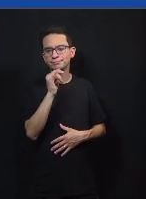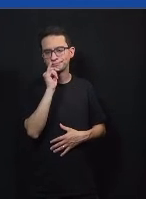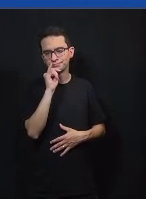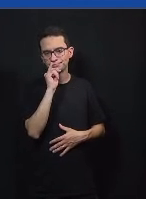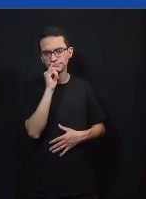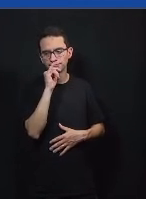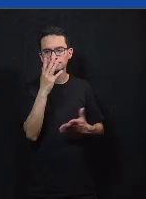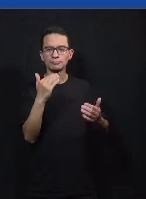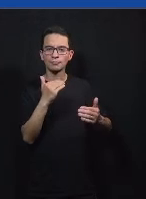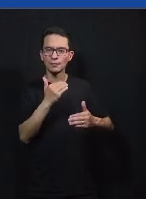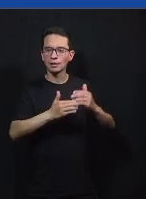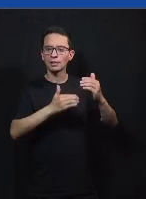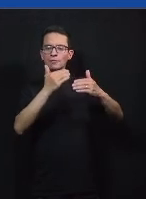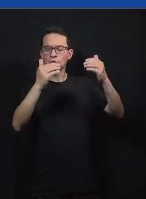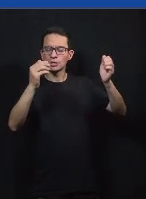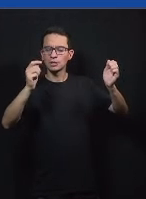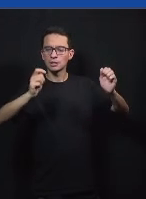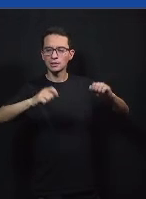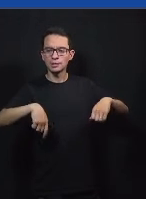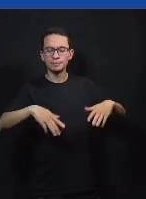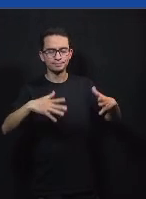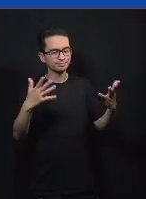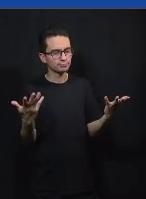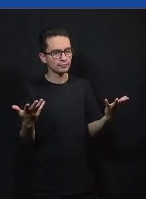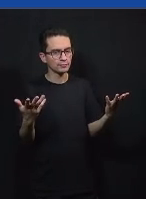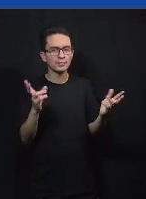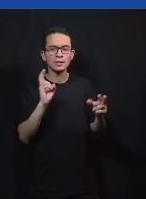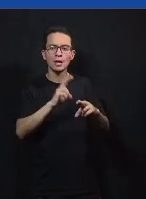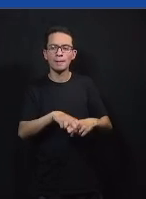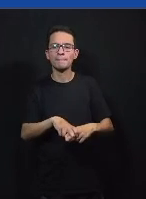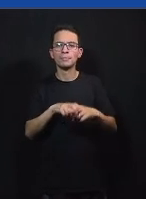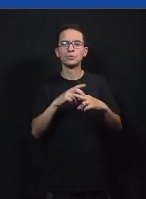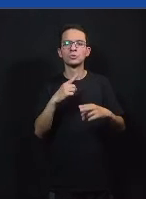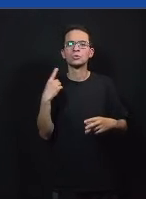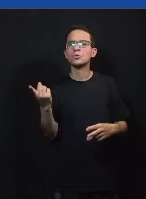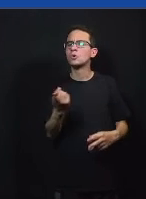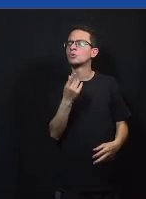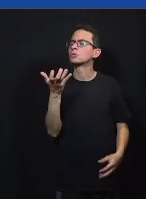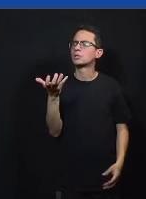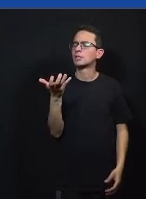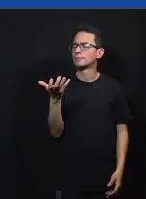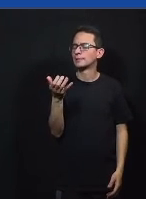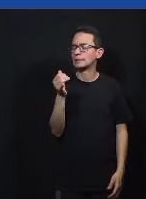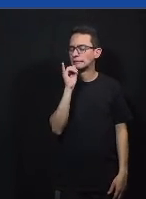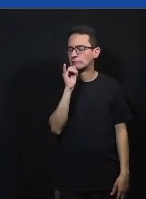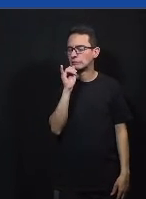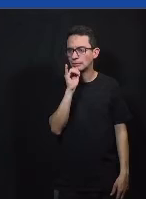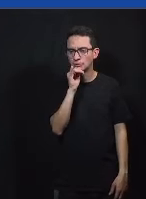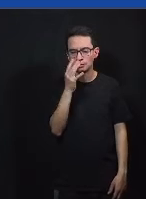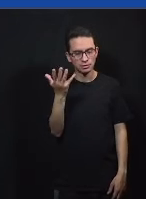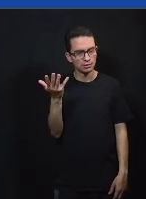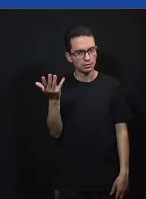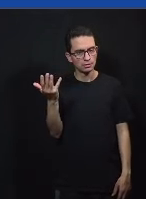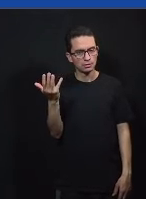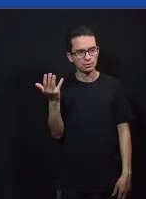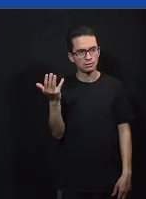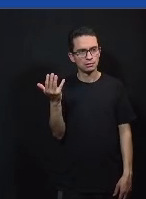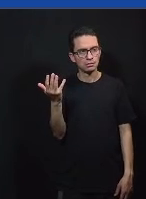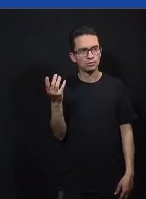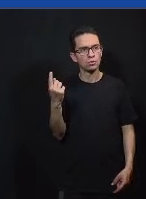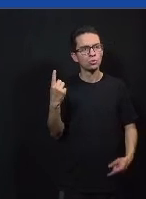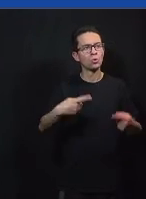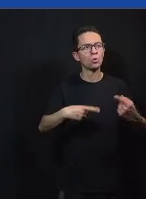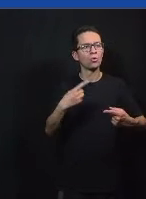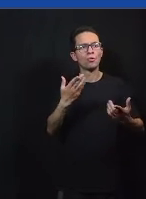desenvolvida então o que a gente quer nessa discussão de hoje era dar para